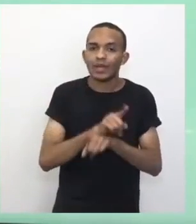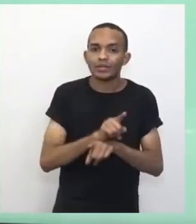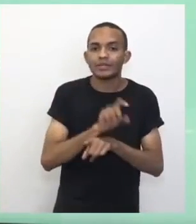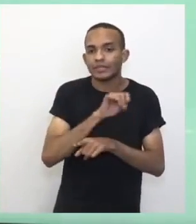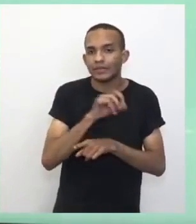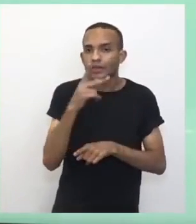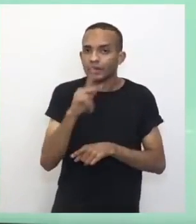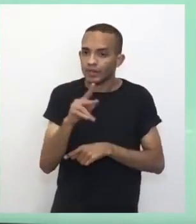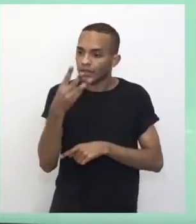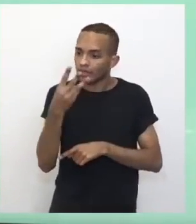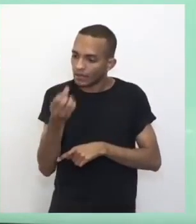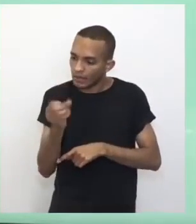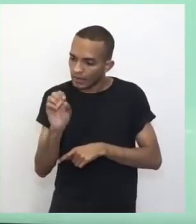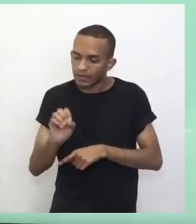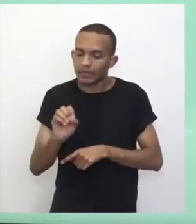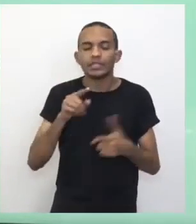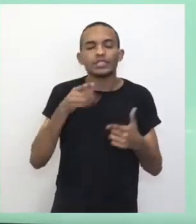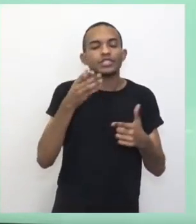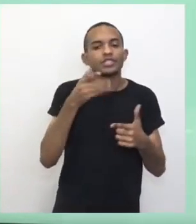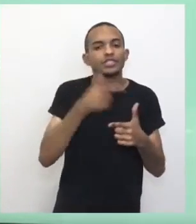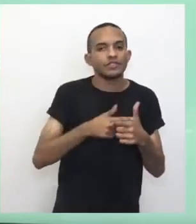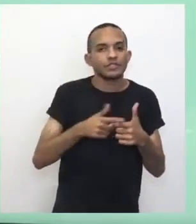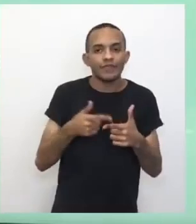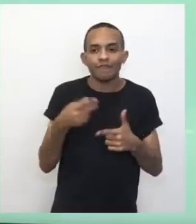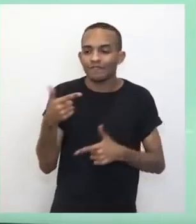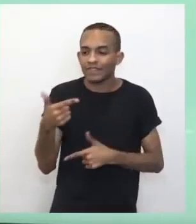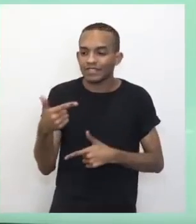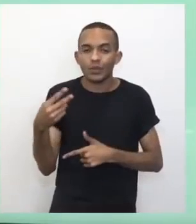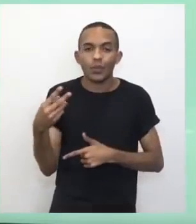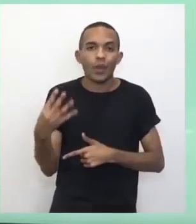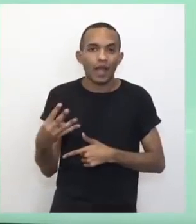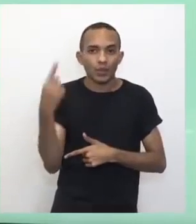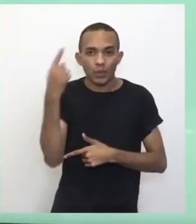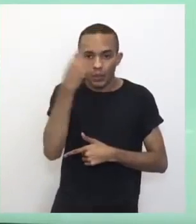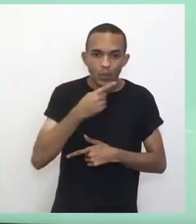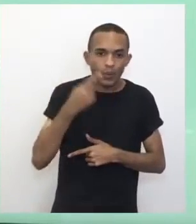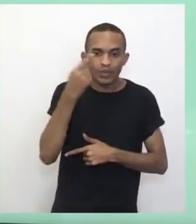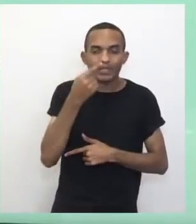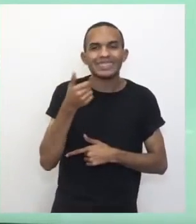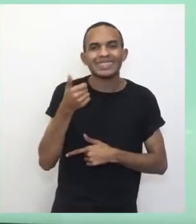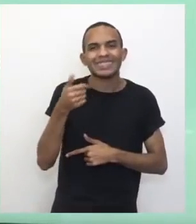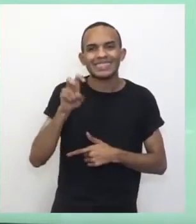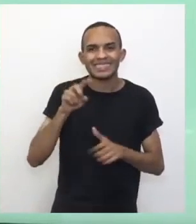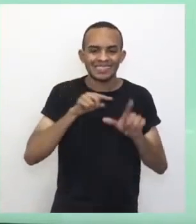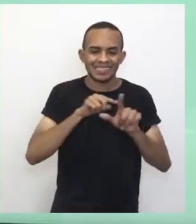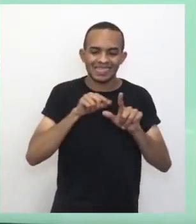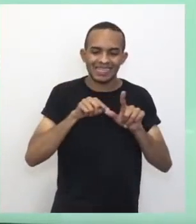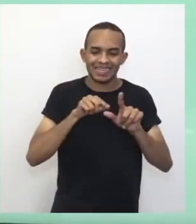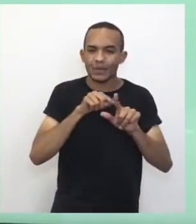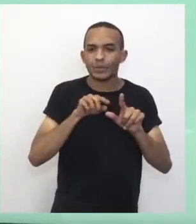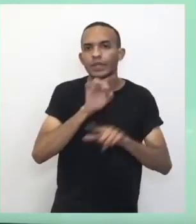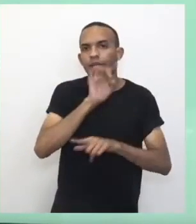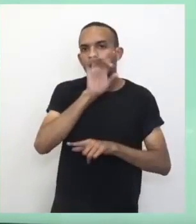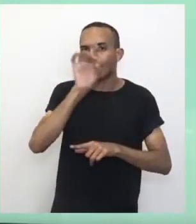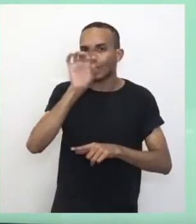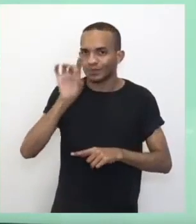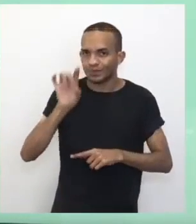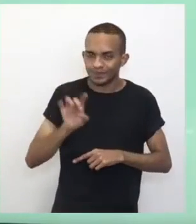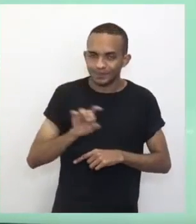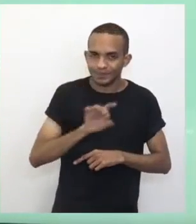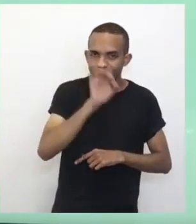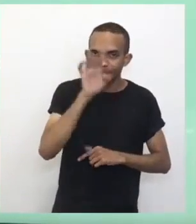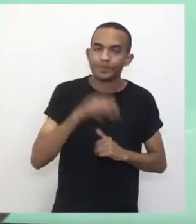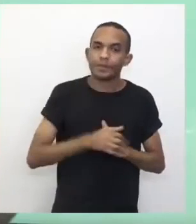360 e dividir em 24 horas, né? Que é o dia. Eu vou ter 15 graus, que é cada um deste intervalo.